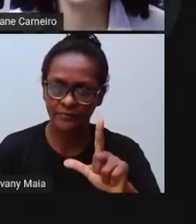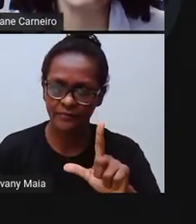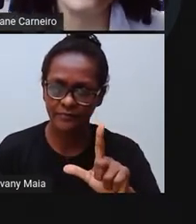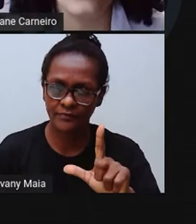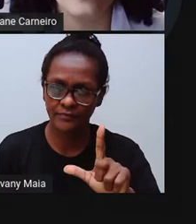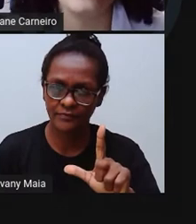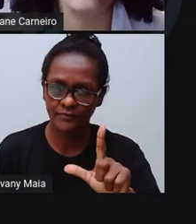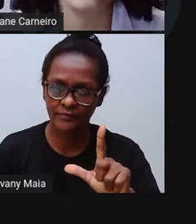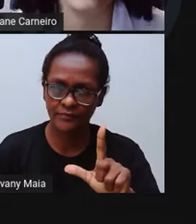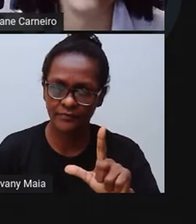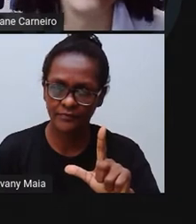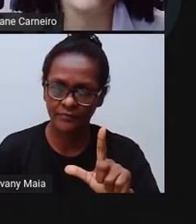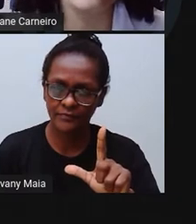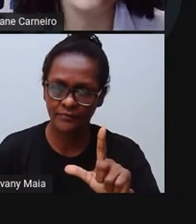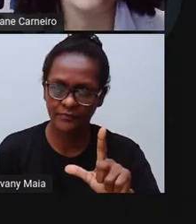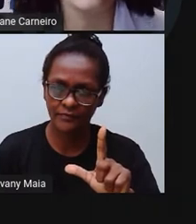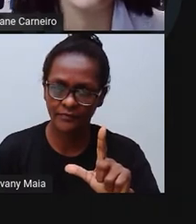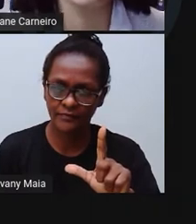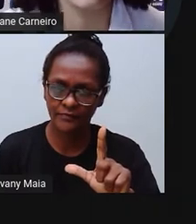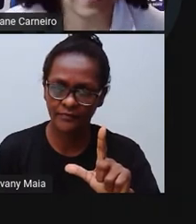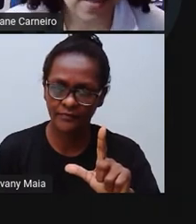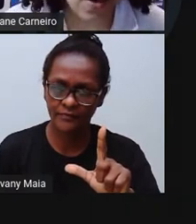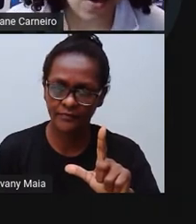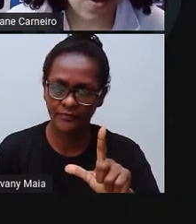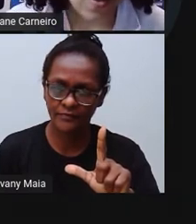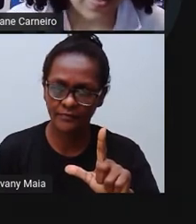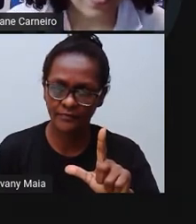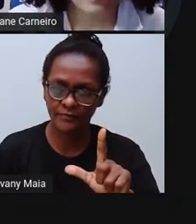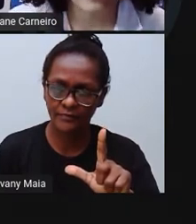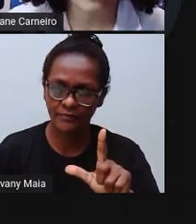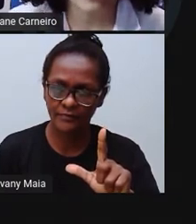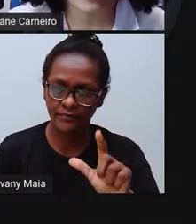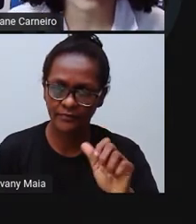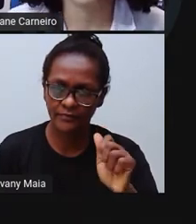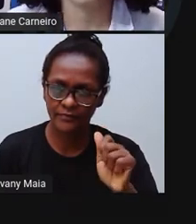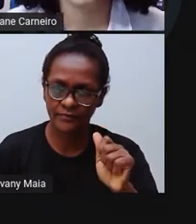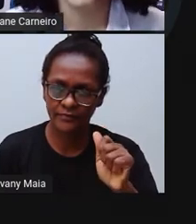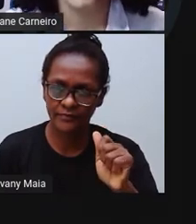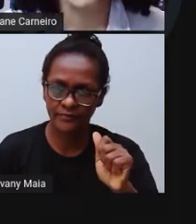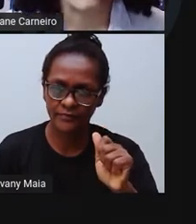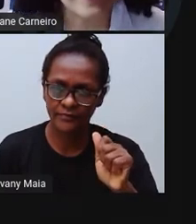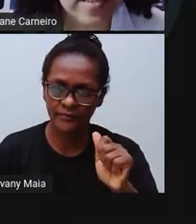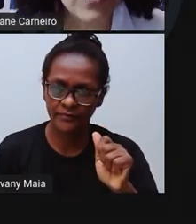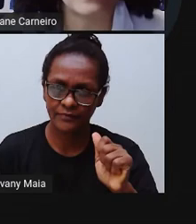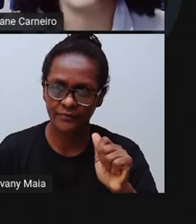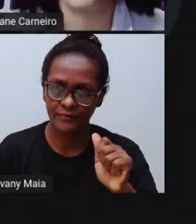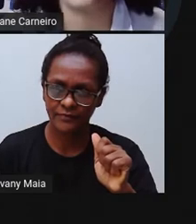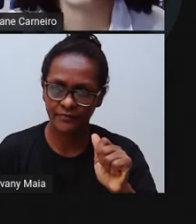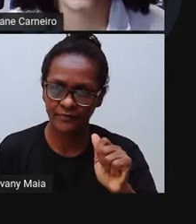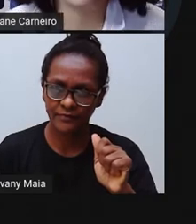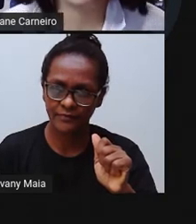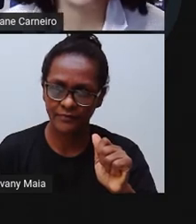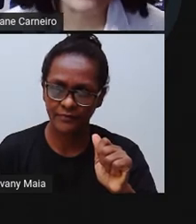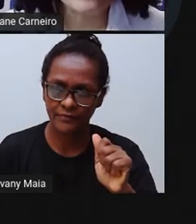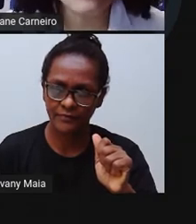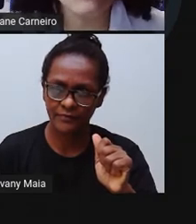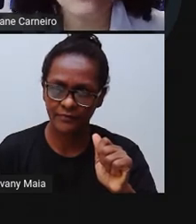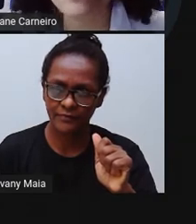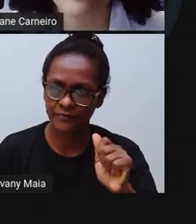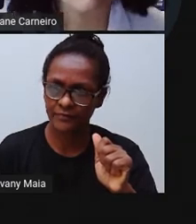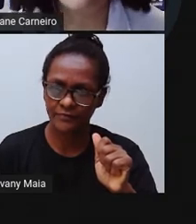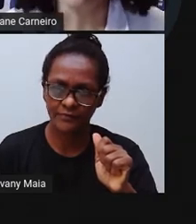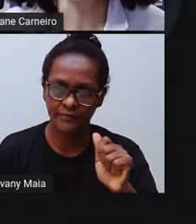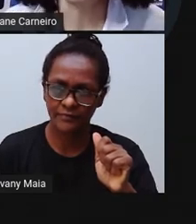Balã. Como é que eu sei o lã? Lã. Ó, lê, a. Tá escrito aí a sílaba lã?